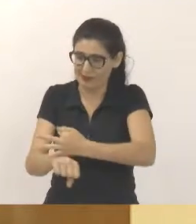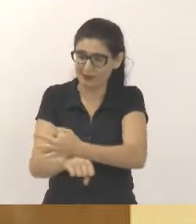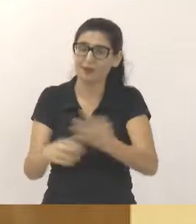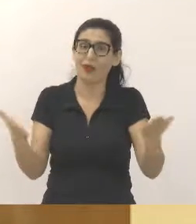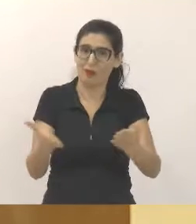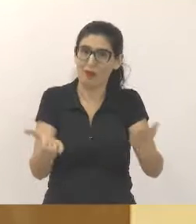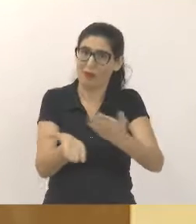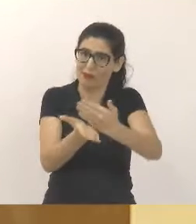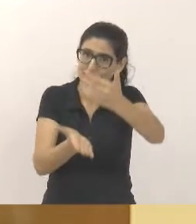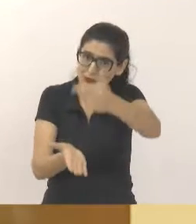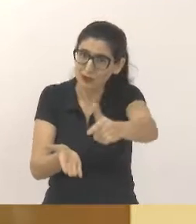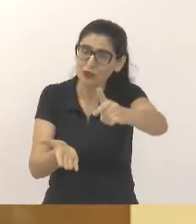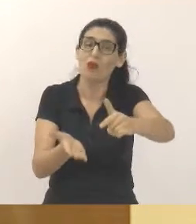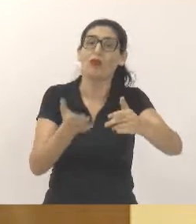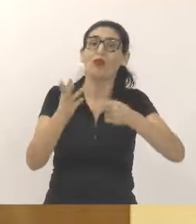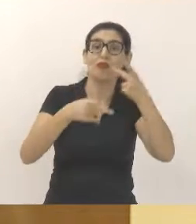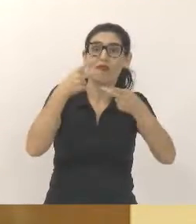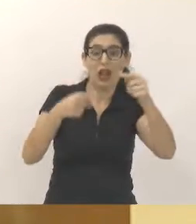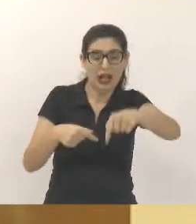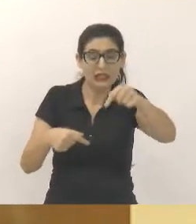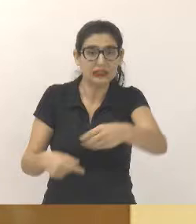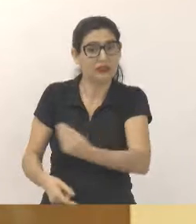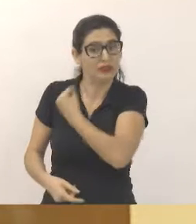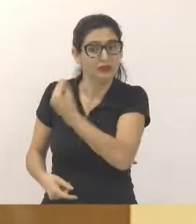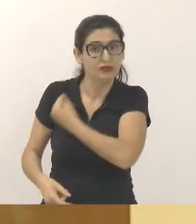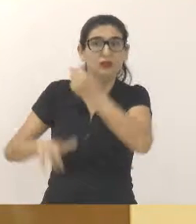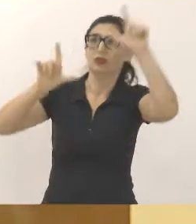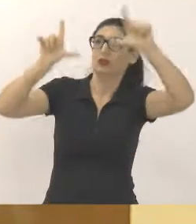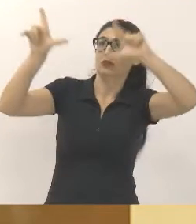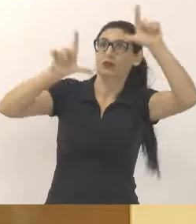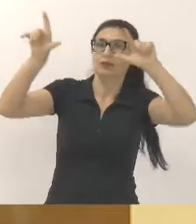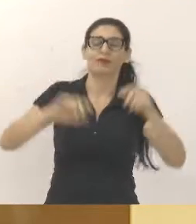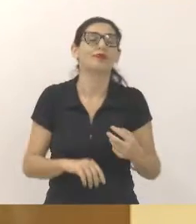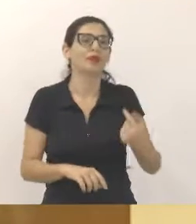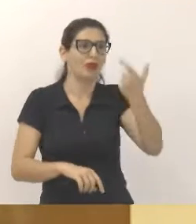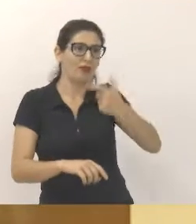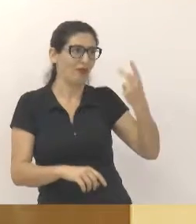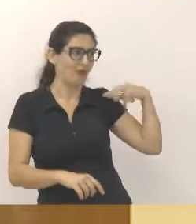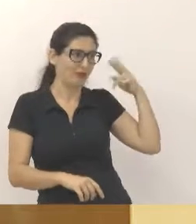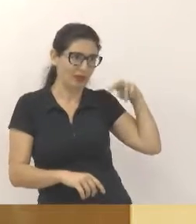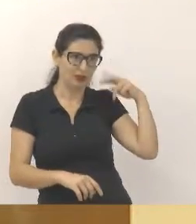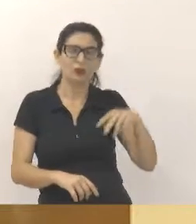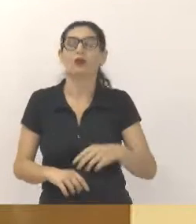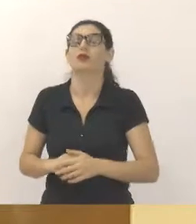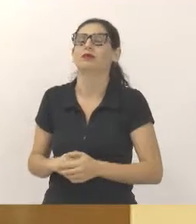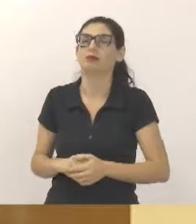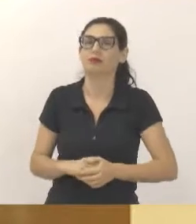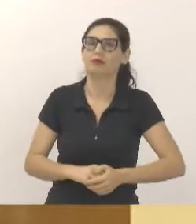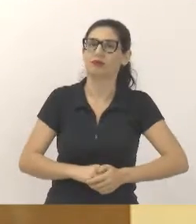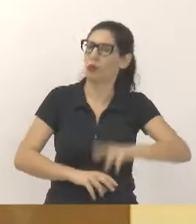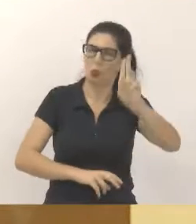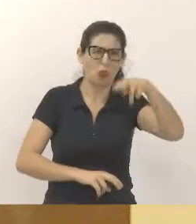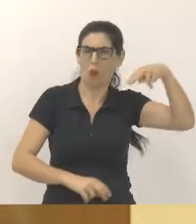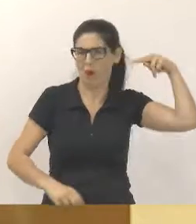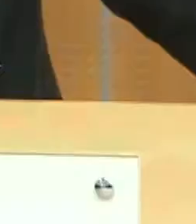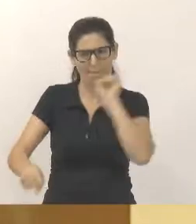vereadora, eu como vereadora, não para jamais, nunca. Por favor, Giovanni.